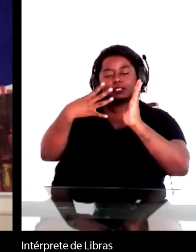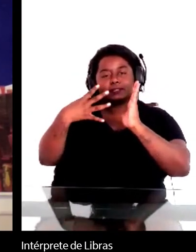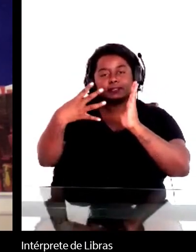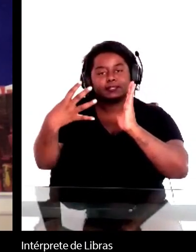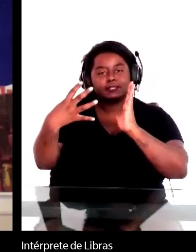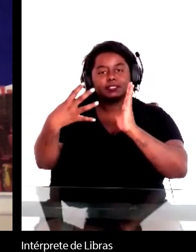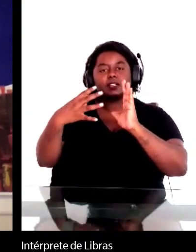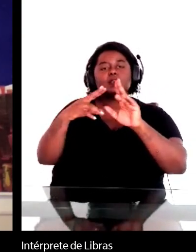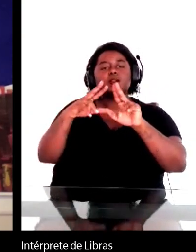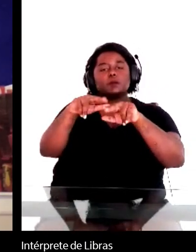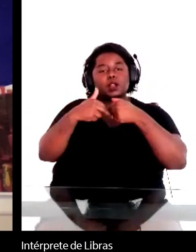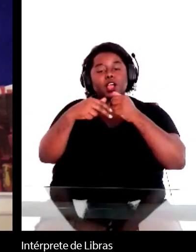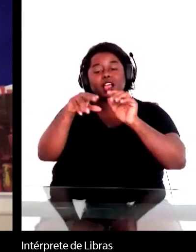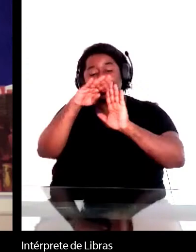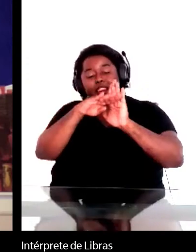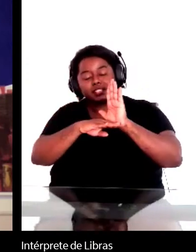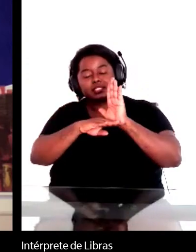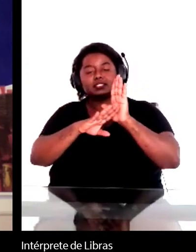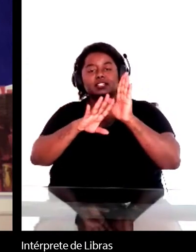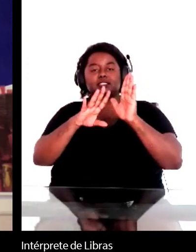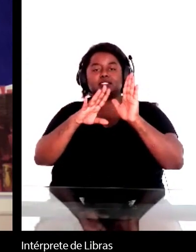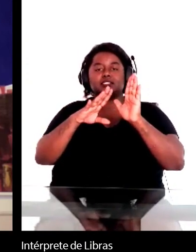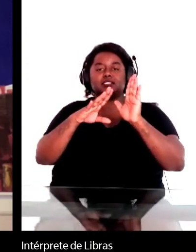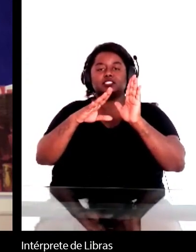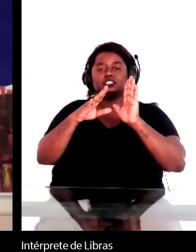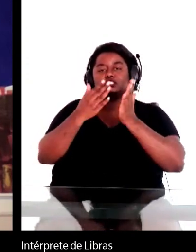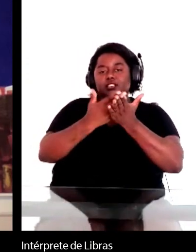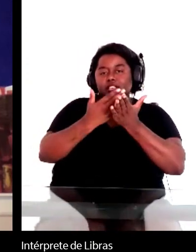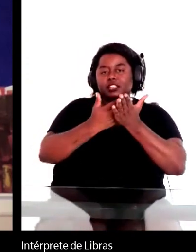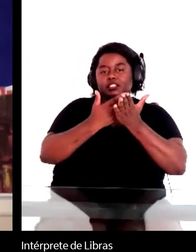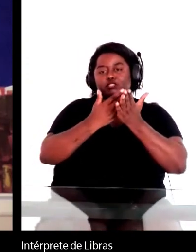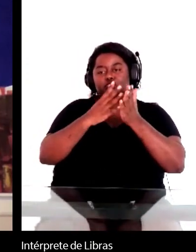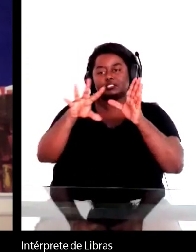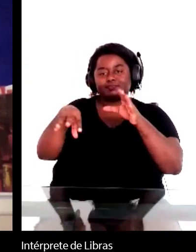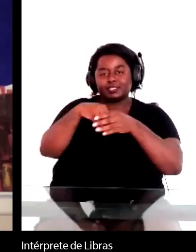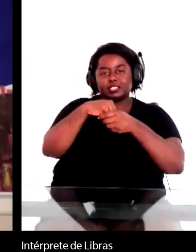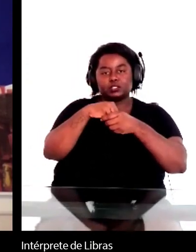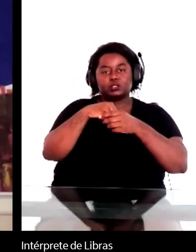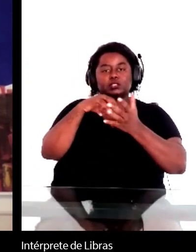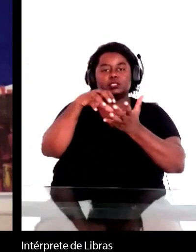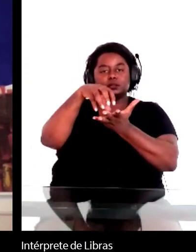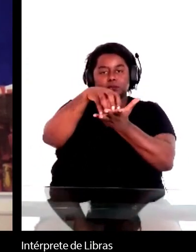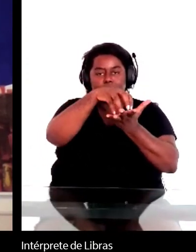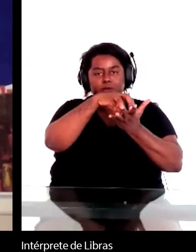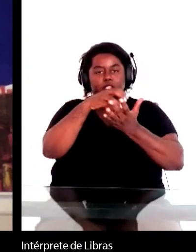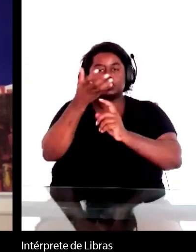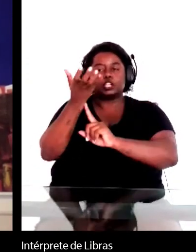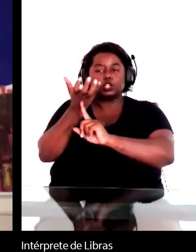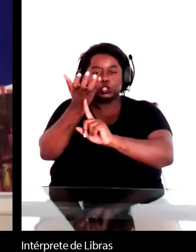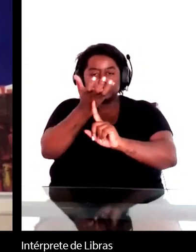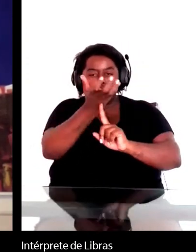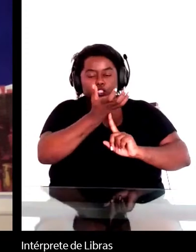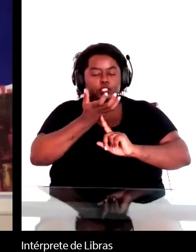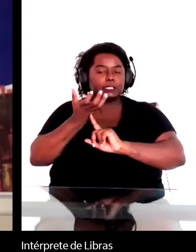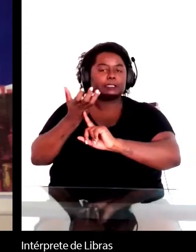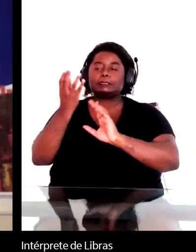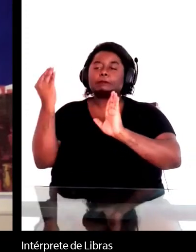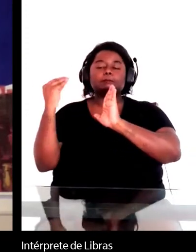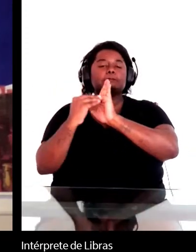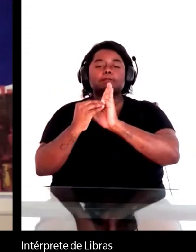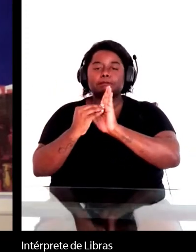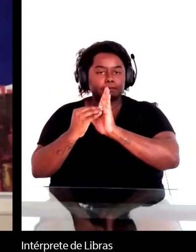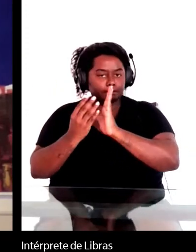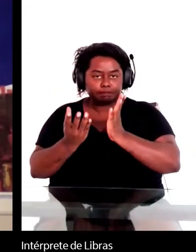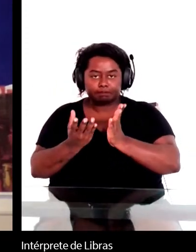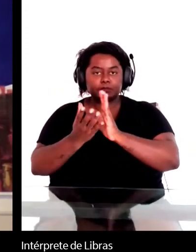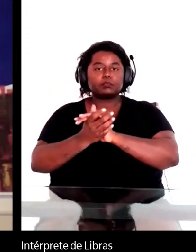e dos departamentos de inglês. O Lula está a favor de estudos que compare Machado de